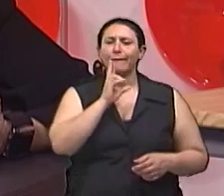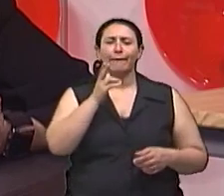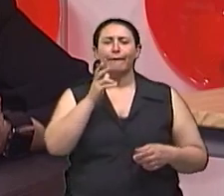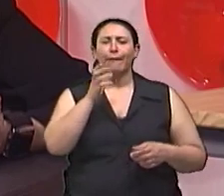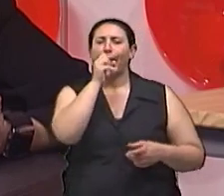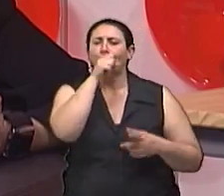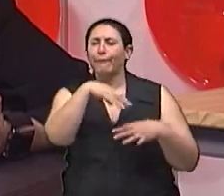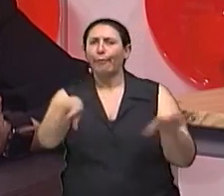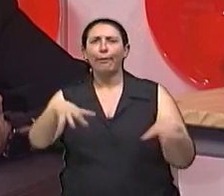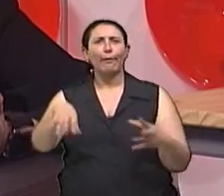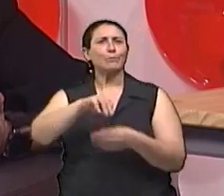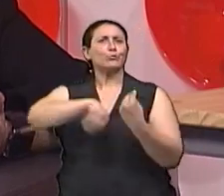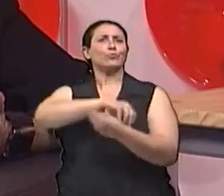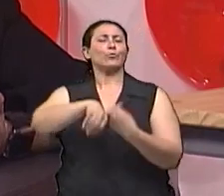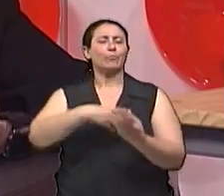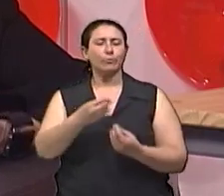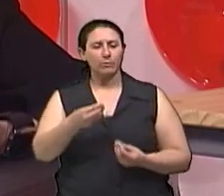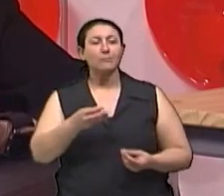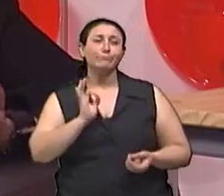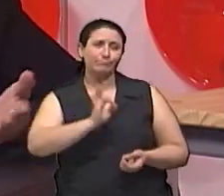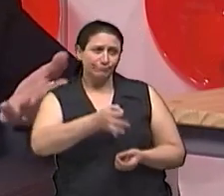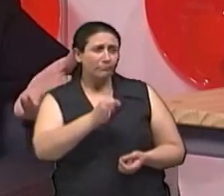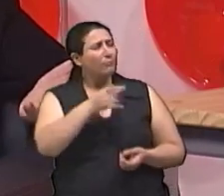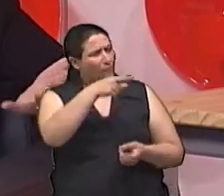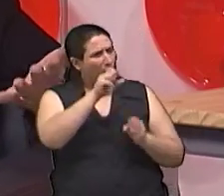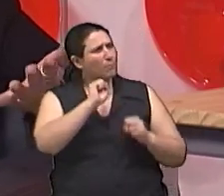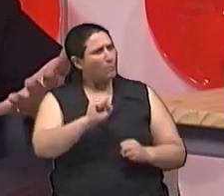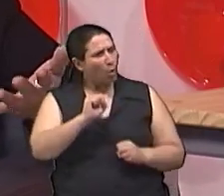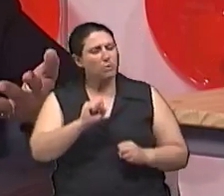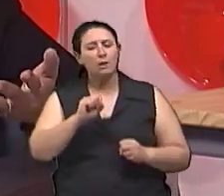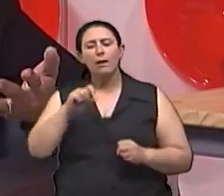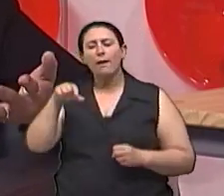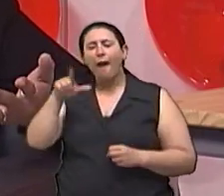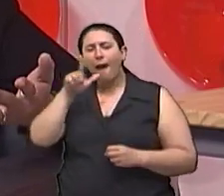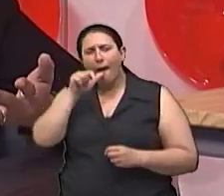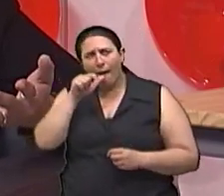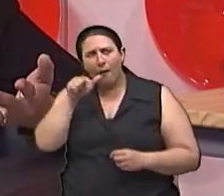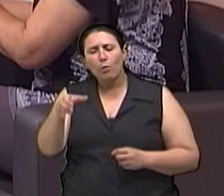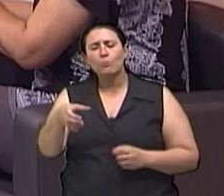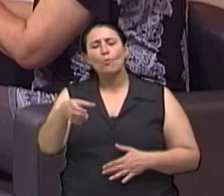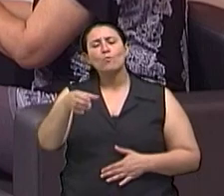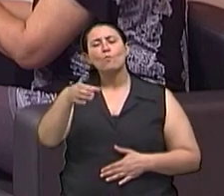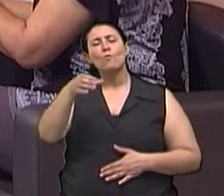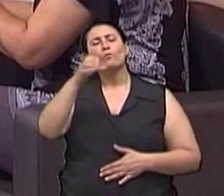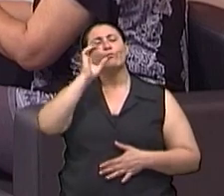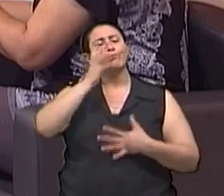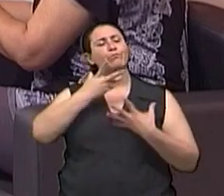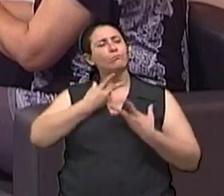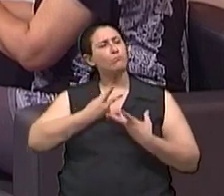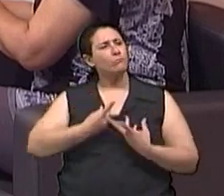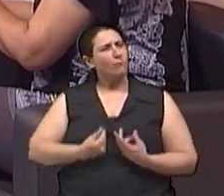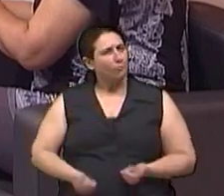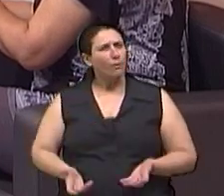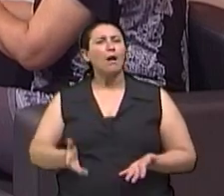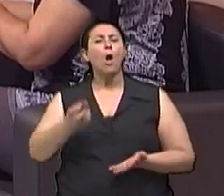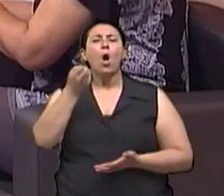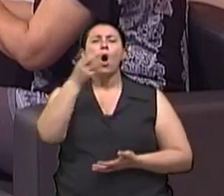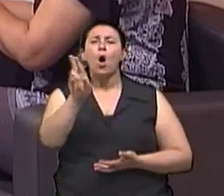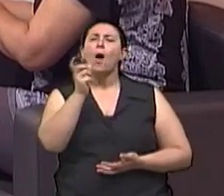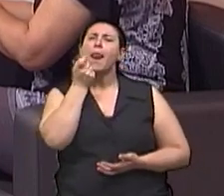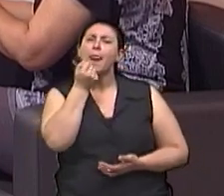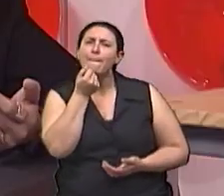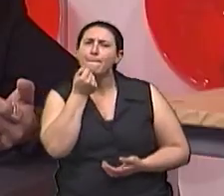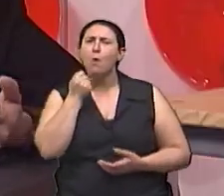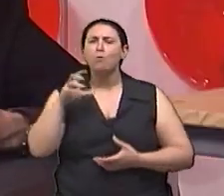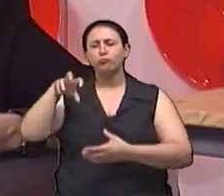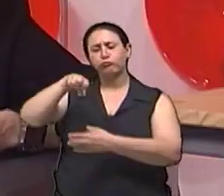água, né? Com limão em conta gotas Refresca, sacia Quer dizer, a pessoa, além